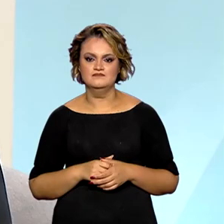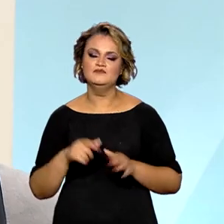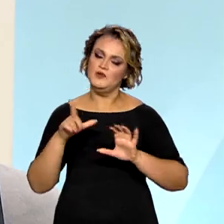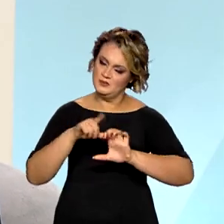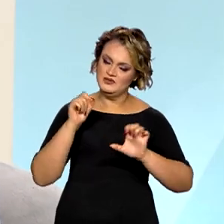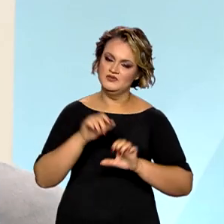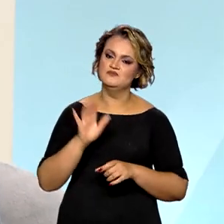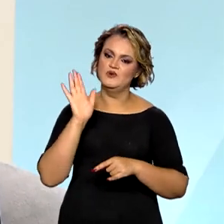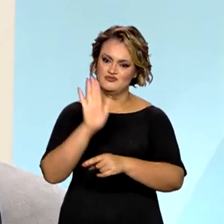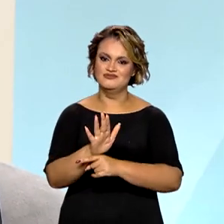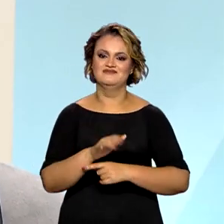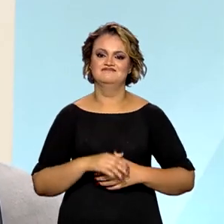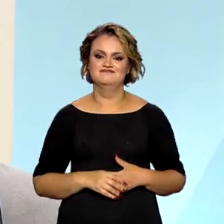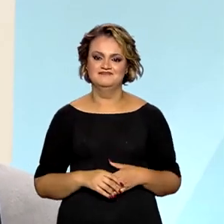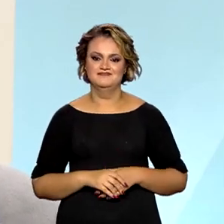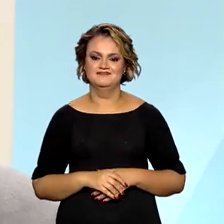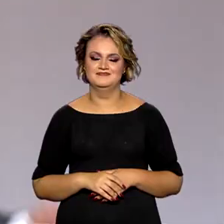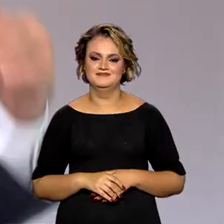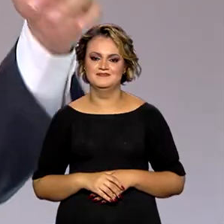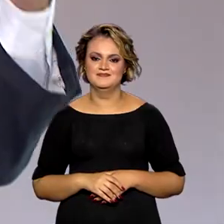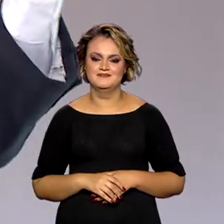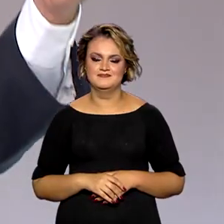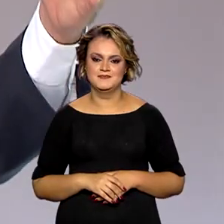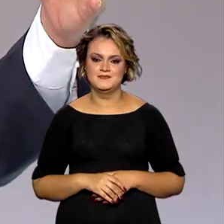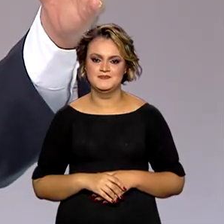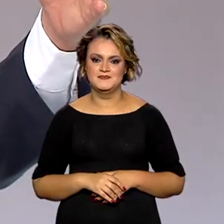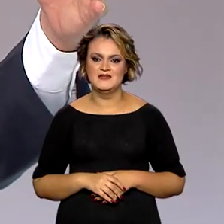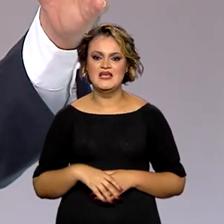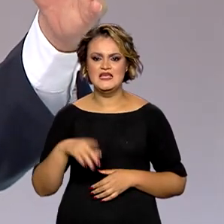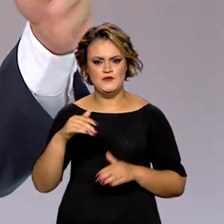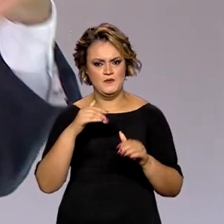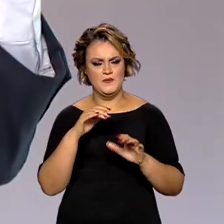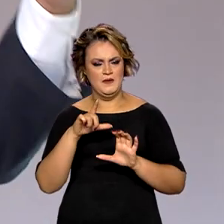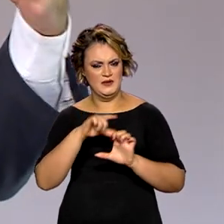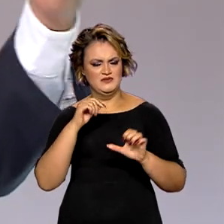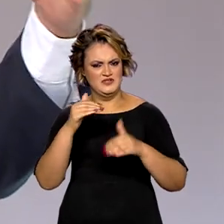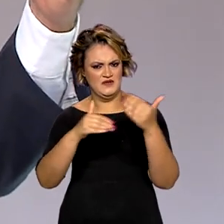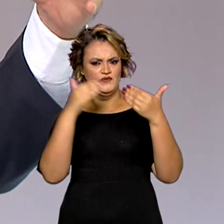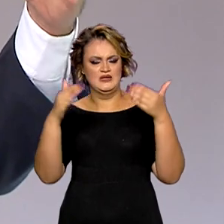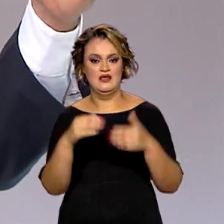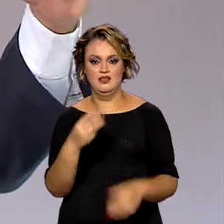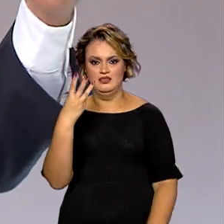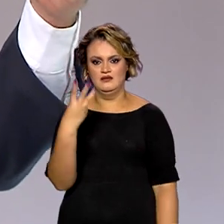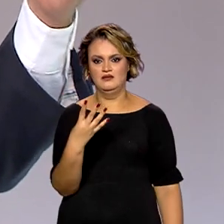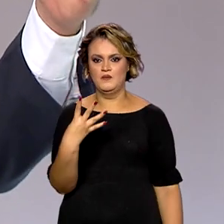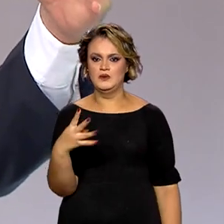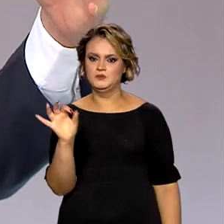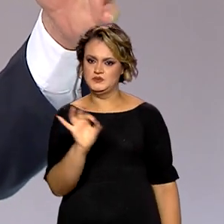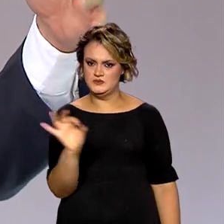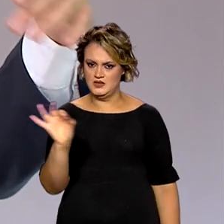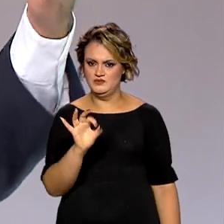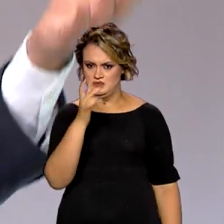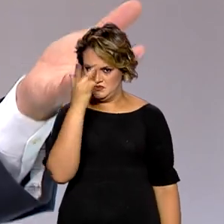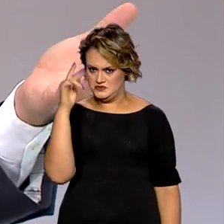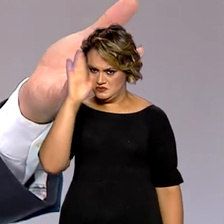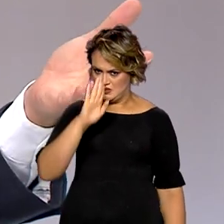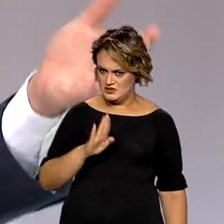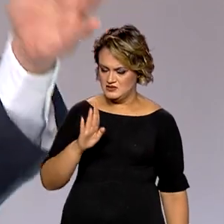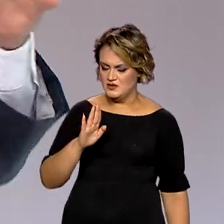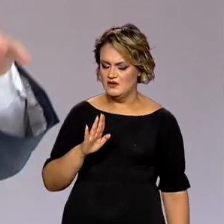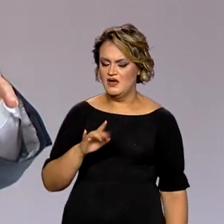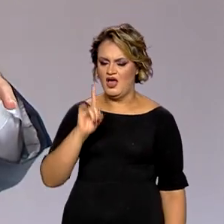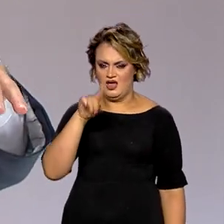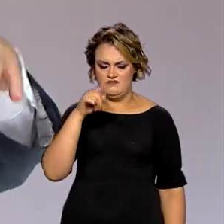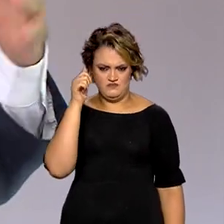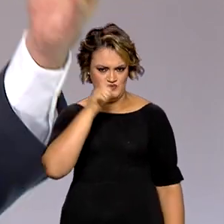empreendedorismo, certamente, é um deles. E é um mercado crescente. 34% dos empreendedores no Brasil hoje são